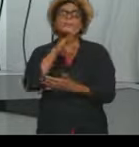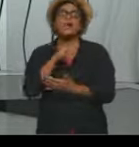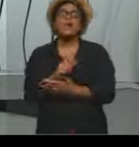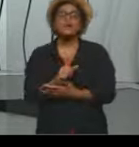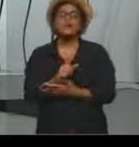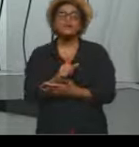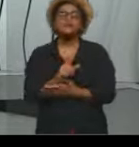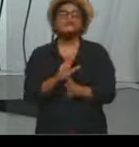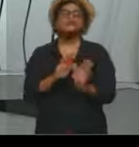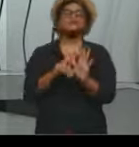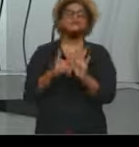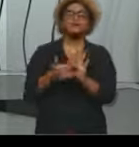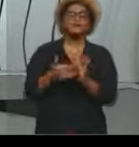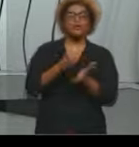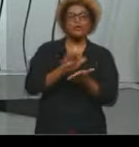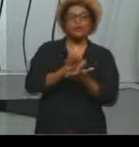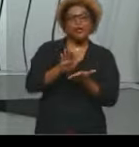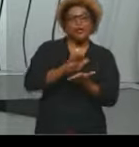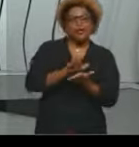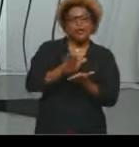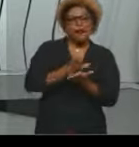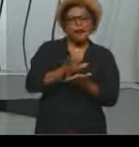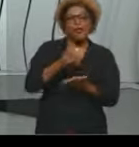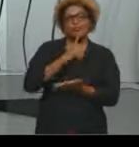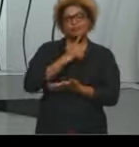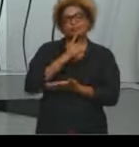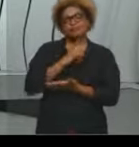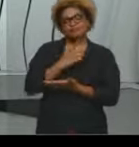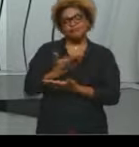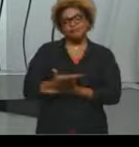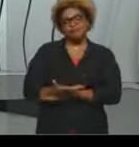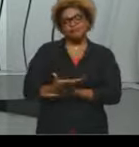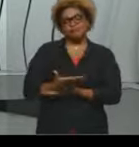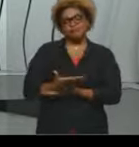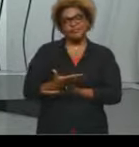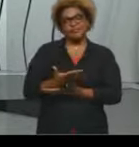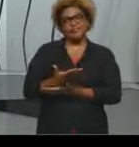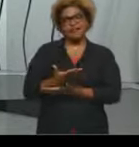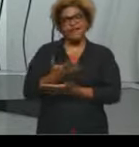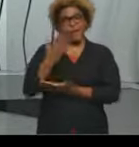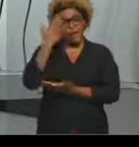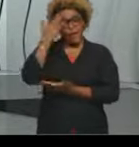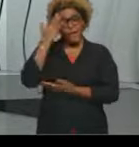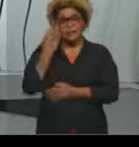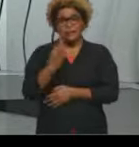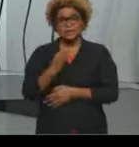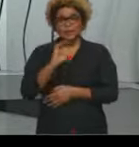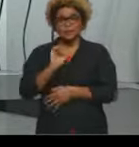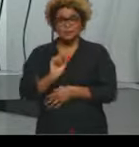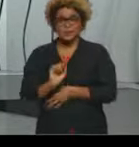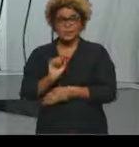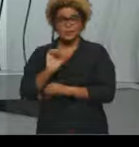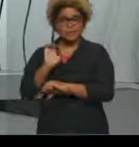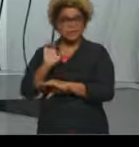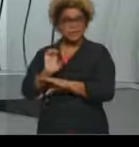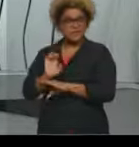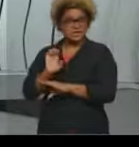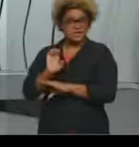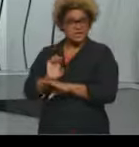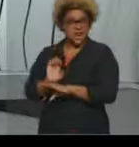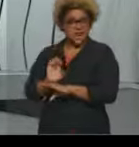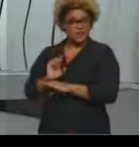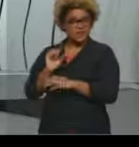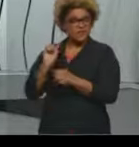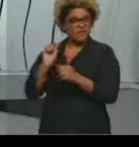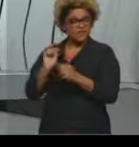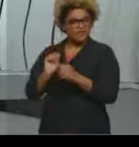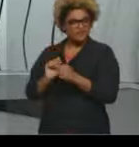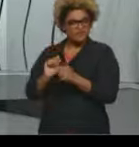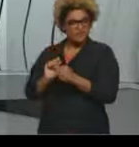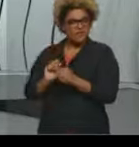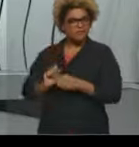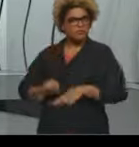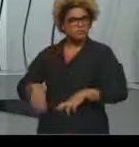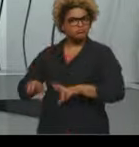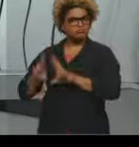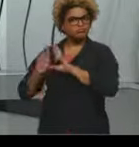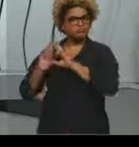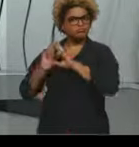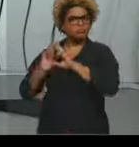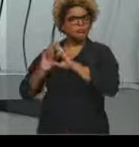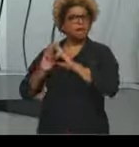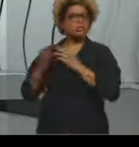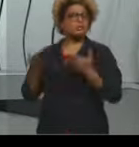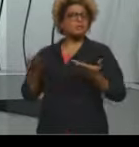gastos que foram tidos, né, então, a gente entende que o Estado, ele vai atuar nesse momento que é emergencial, momento em que ele vai